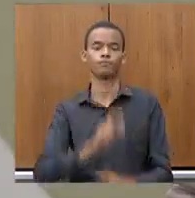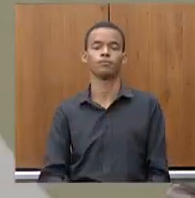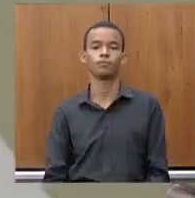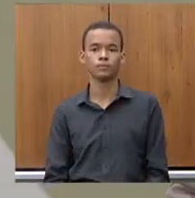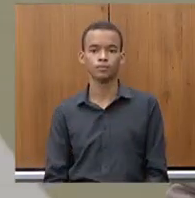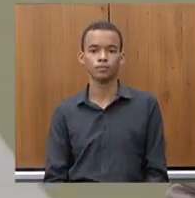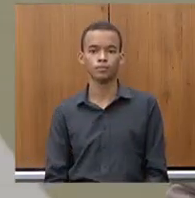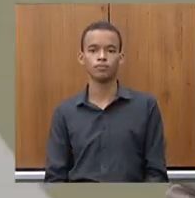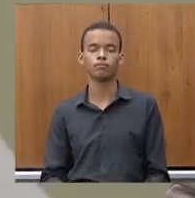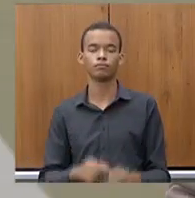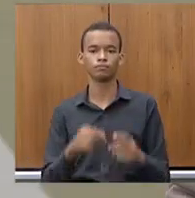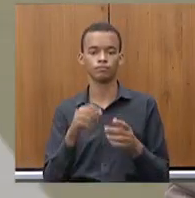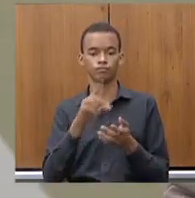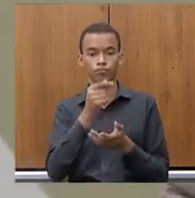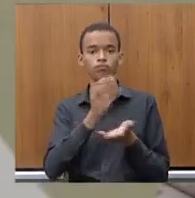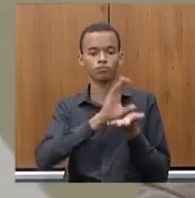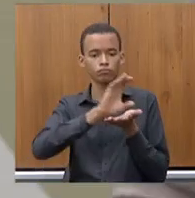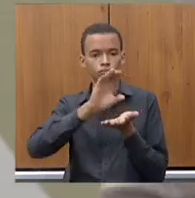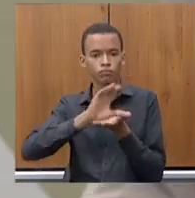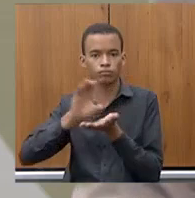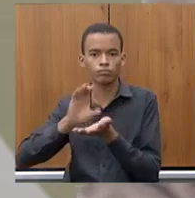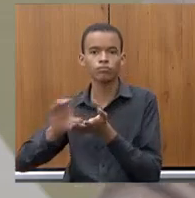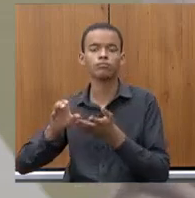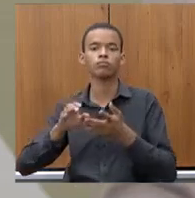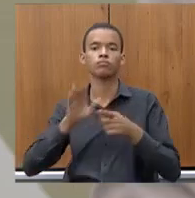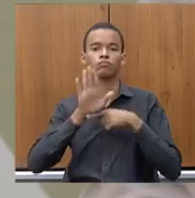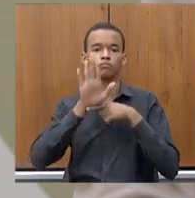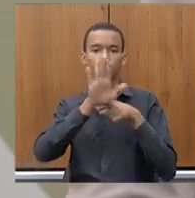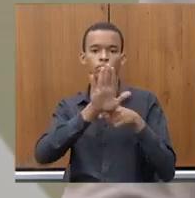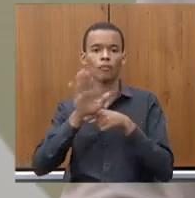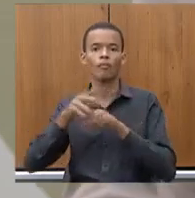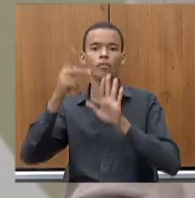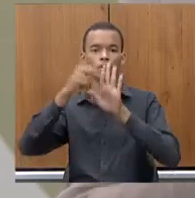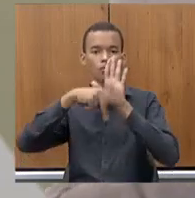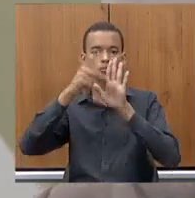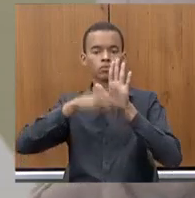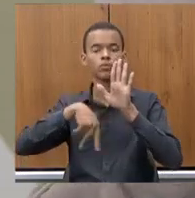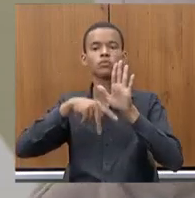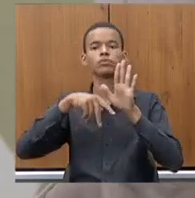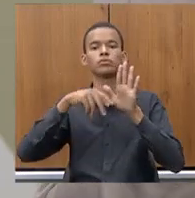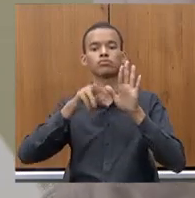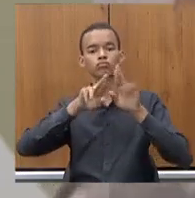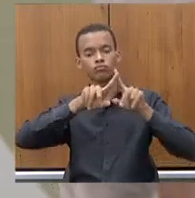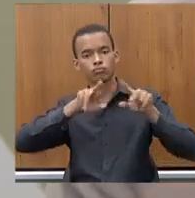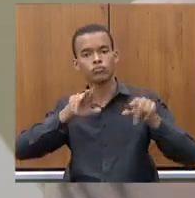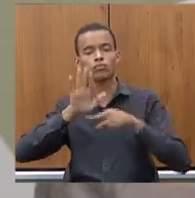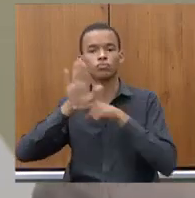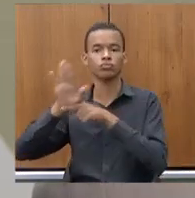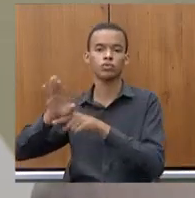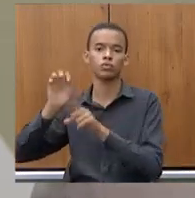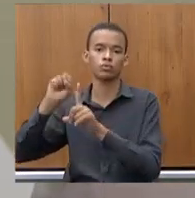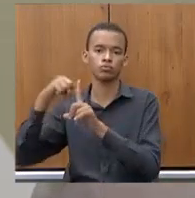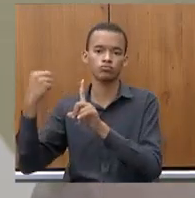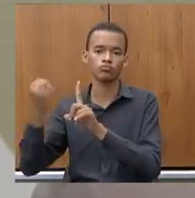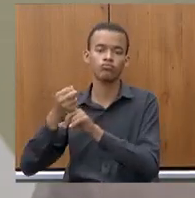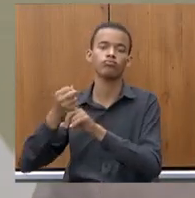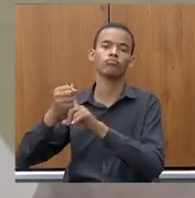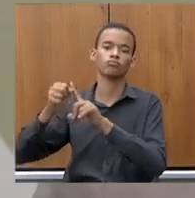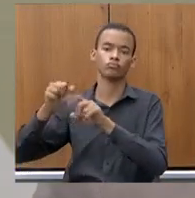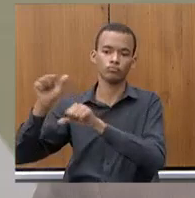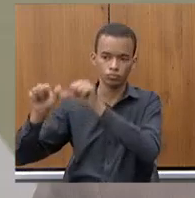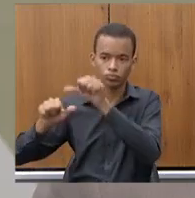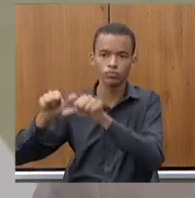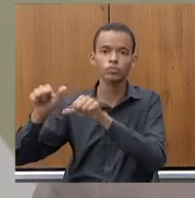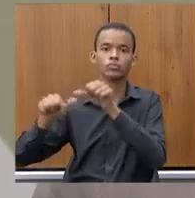sendo empenhado e executado com projetos que vão transformar a sociedade, com pesquisa básica, pesquisa aplicada